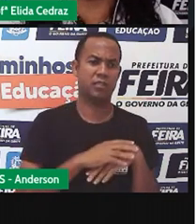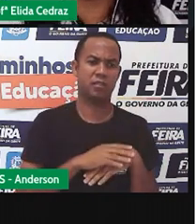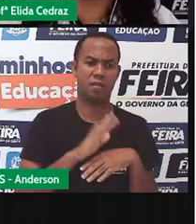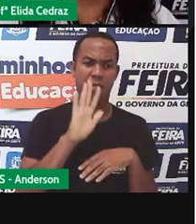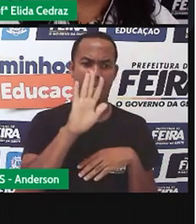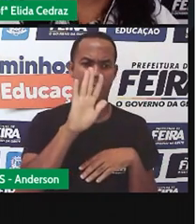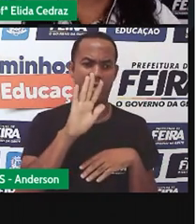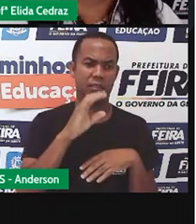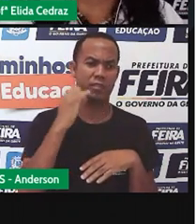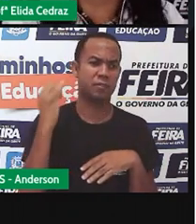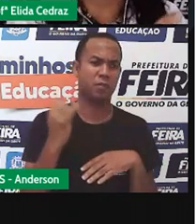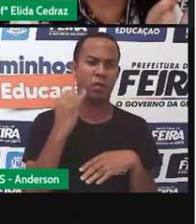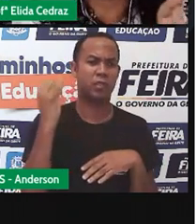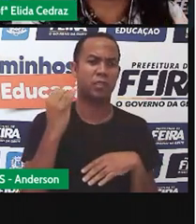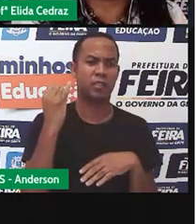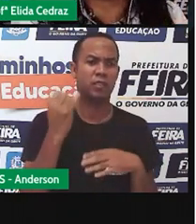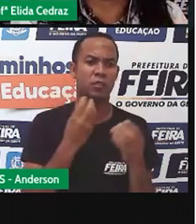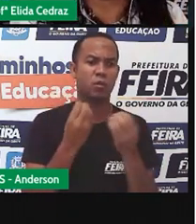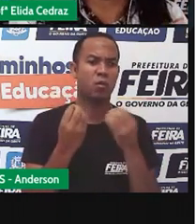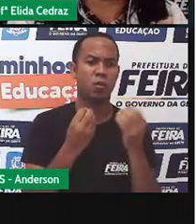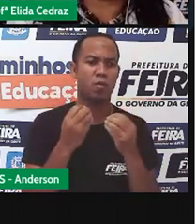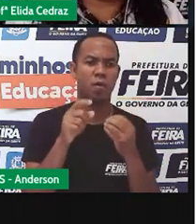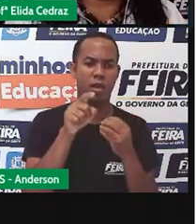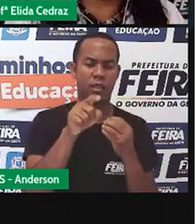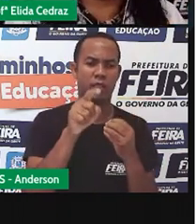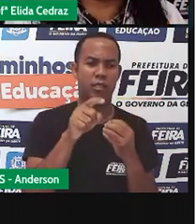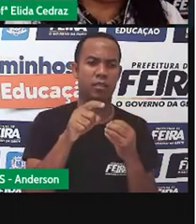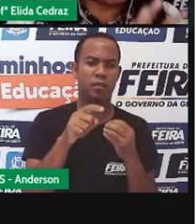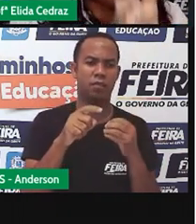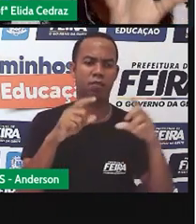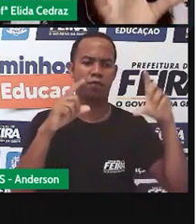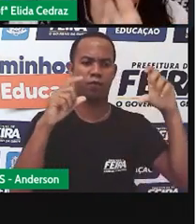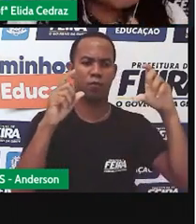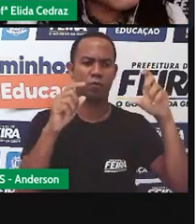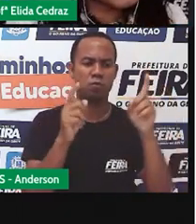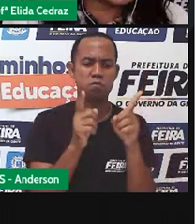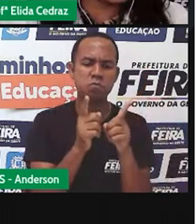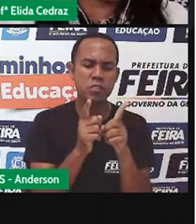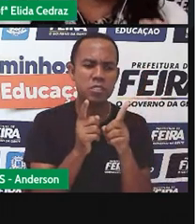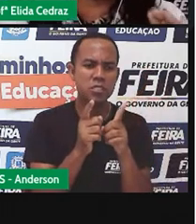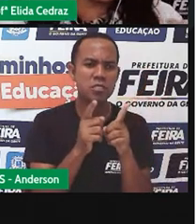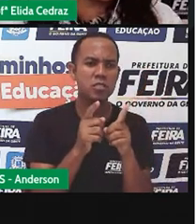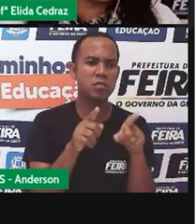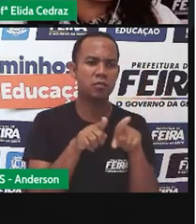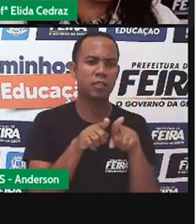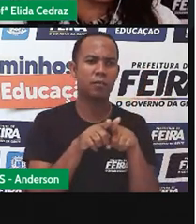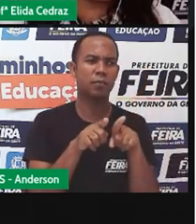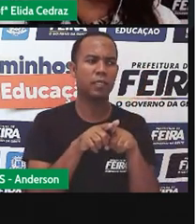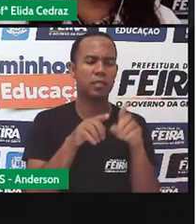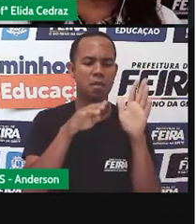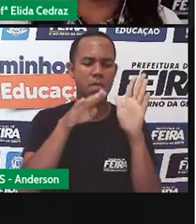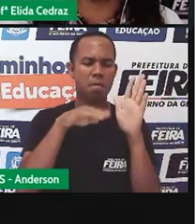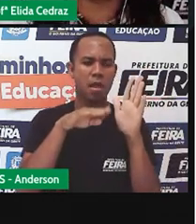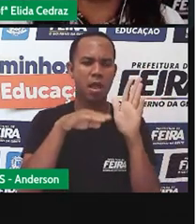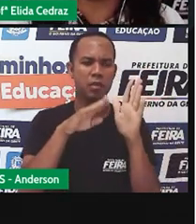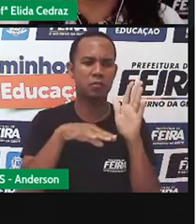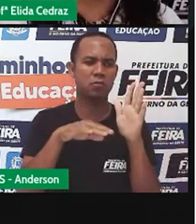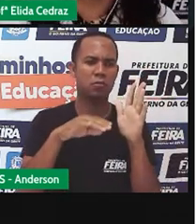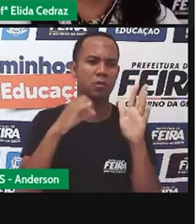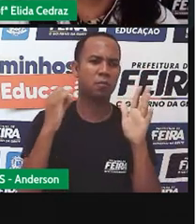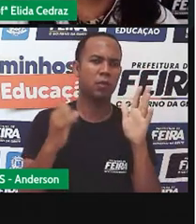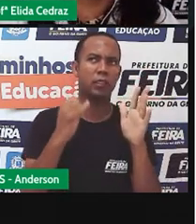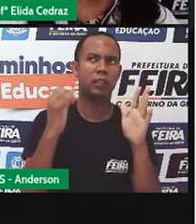importantes, por isso que estão ali, na capa da frente. Bem na frente, abaixo da mensagem principal,